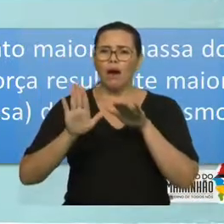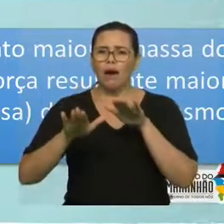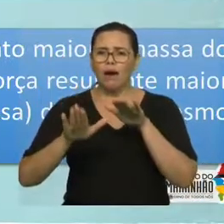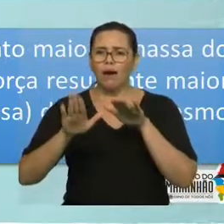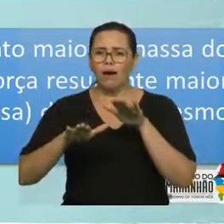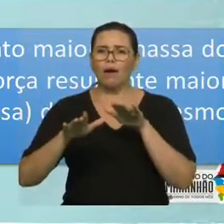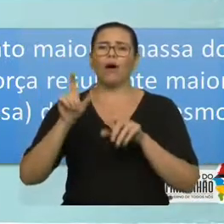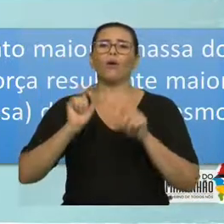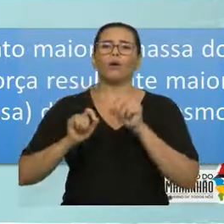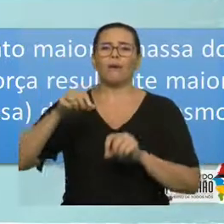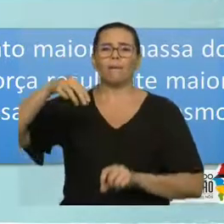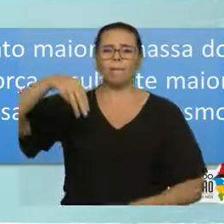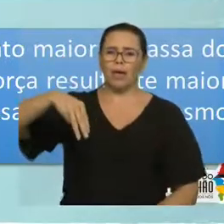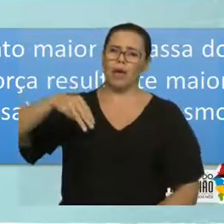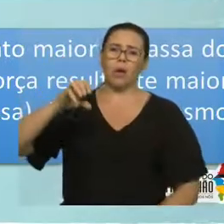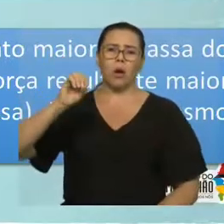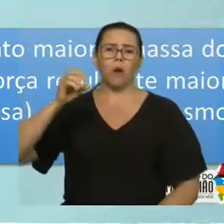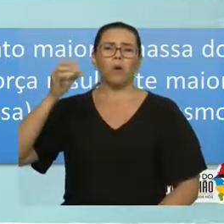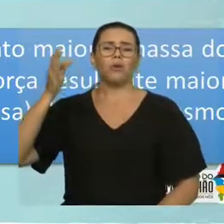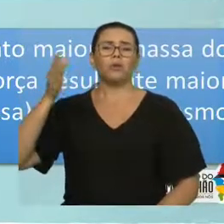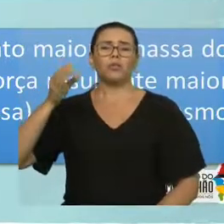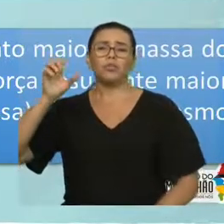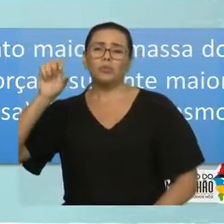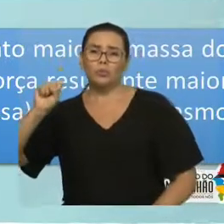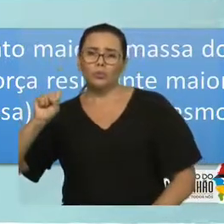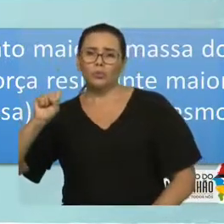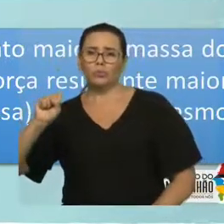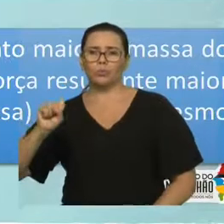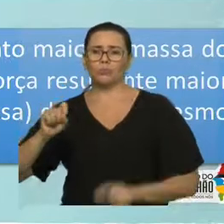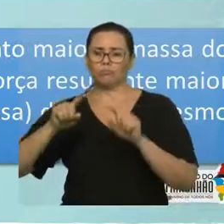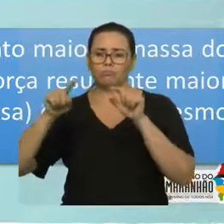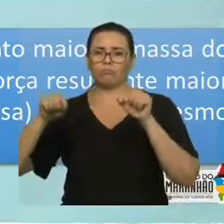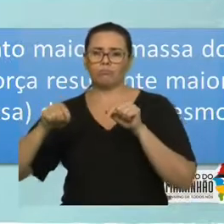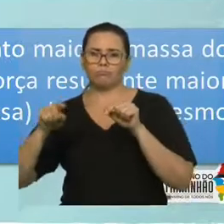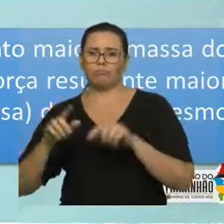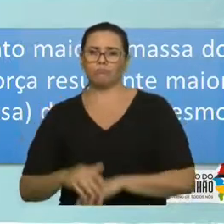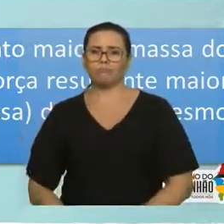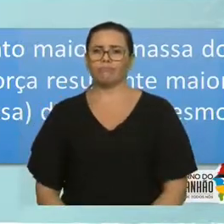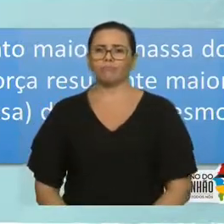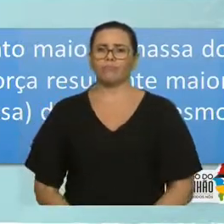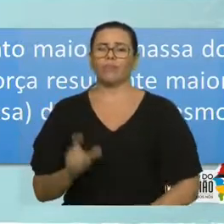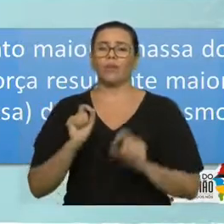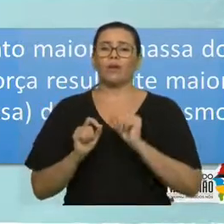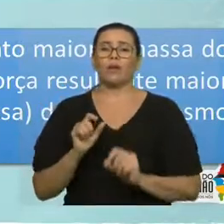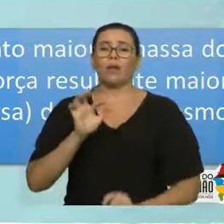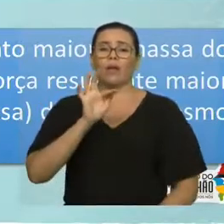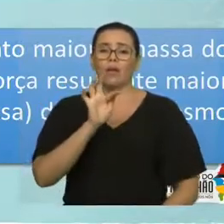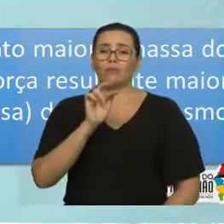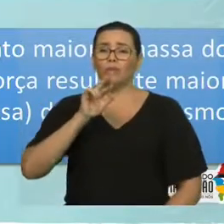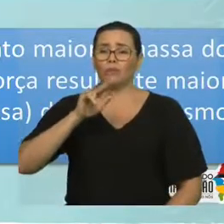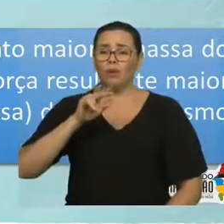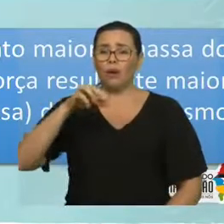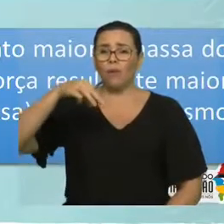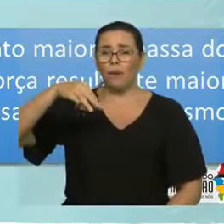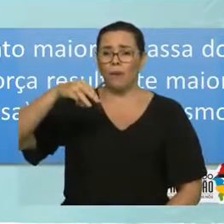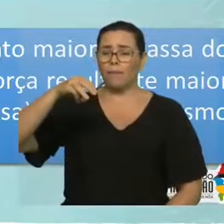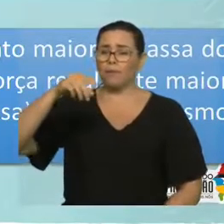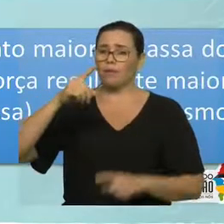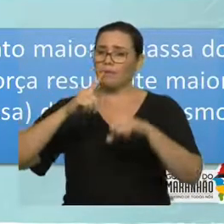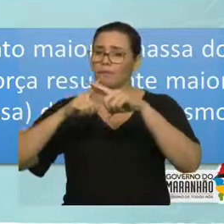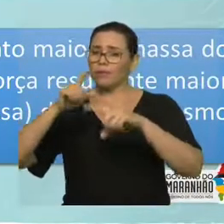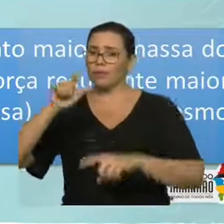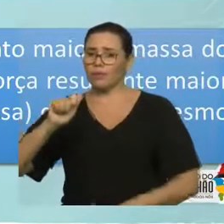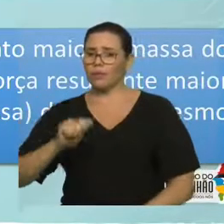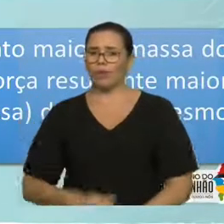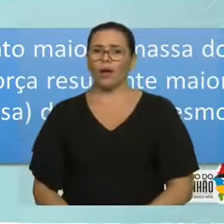lei fundamental, que é a equação aí, uma das mais conhecidas da física, quanto maior a massa do corpo, maior